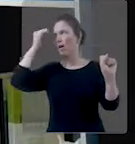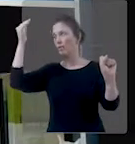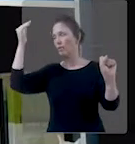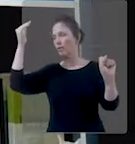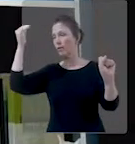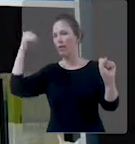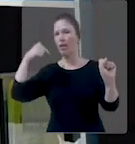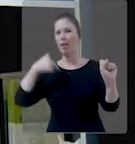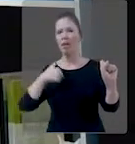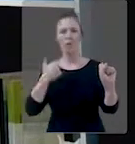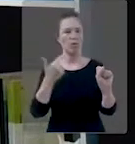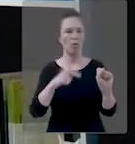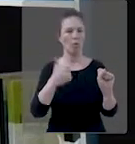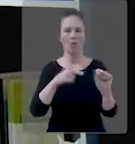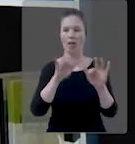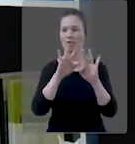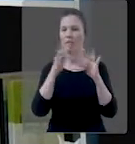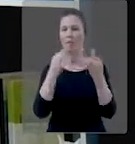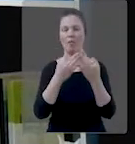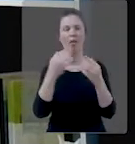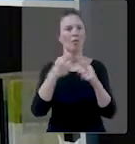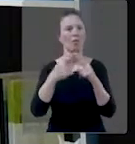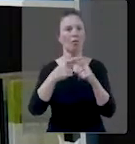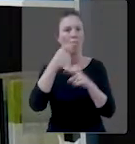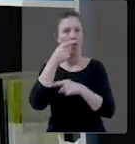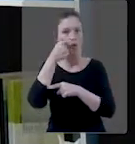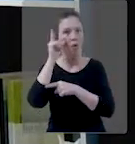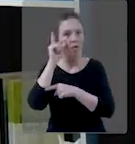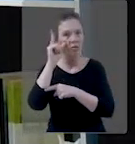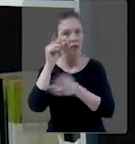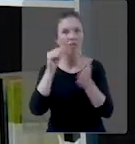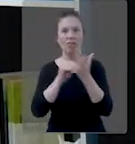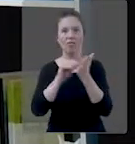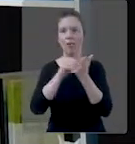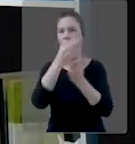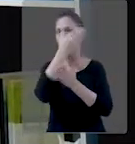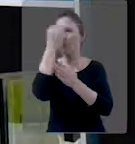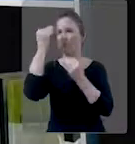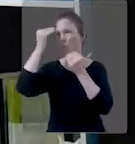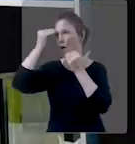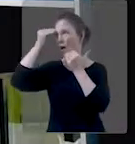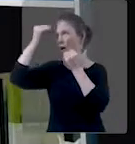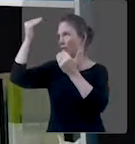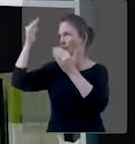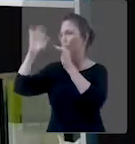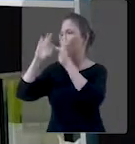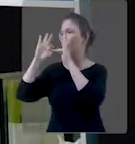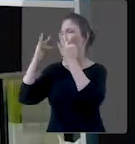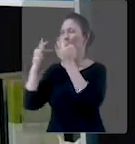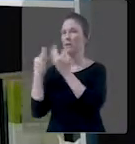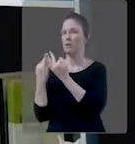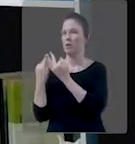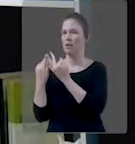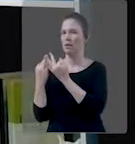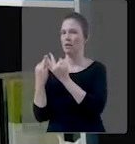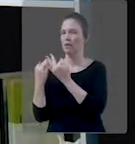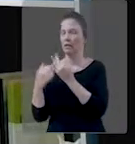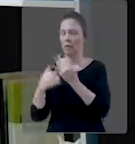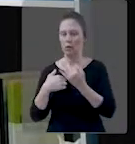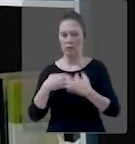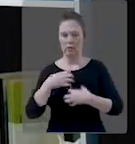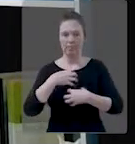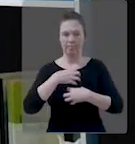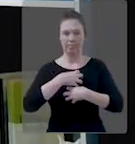ontem à noite, eu ia acordar sem a minha família. Porque naquela noite anterior eu não tinha agradecido pela minha família. Então,